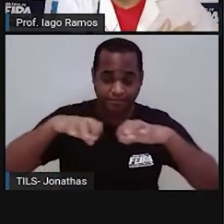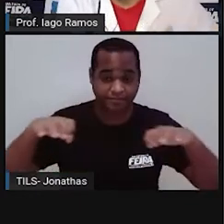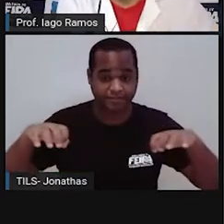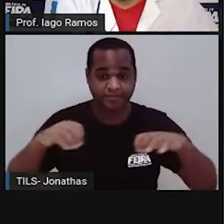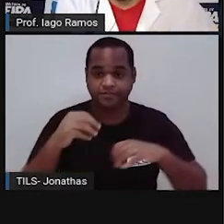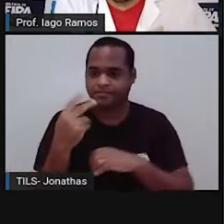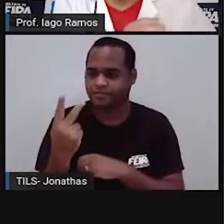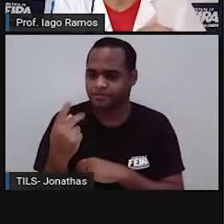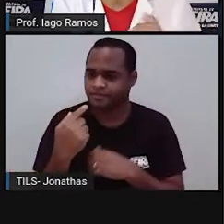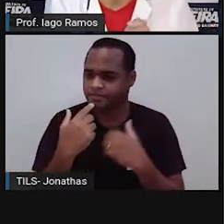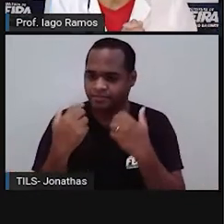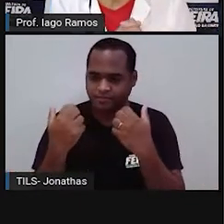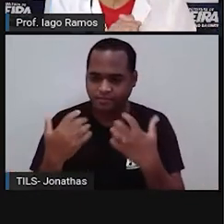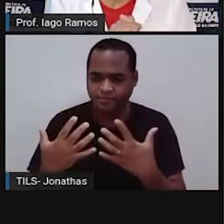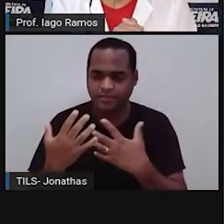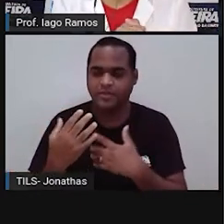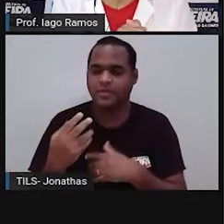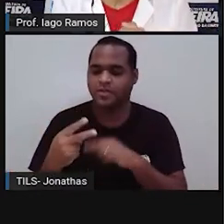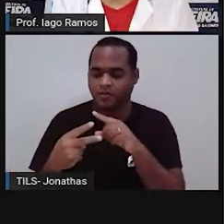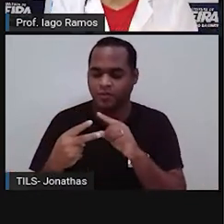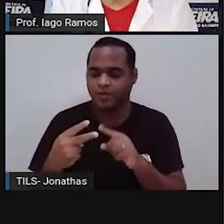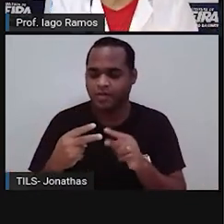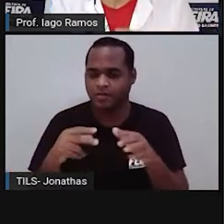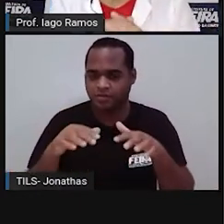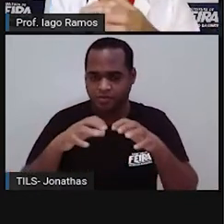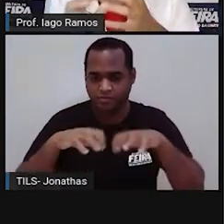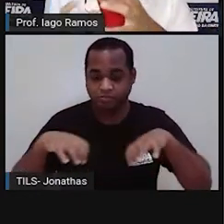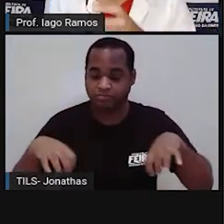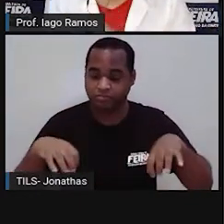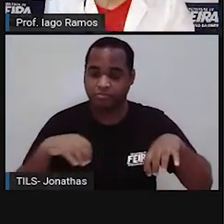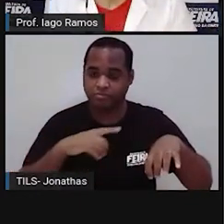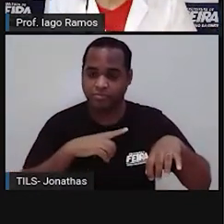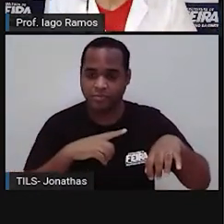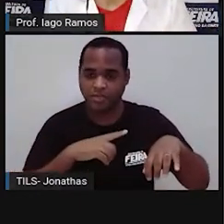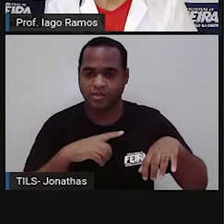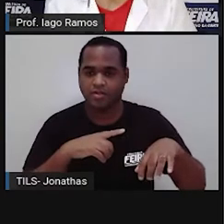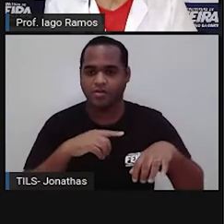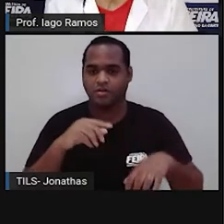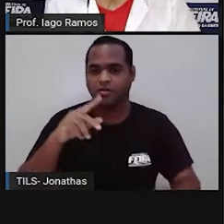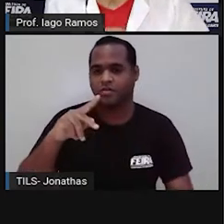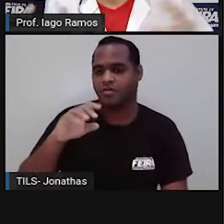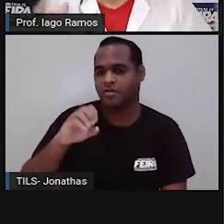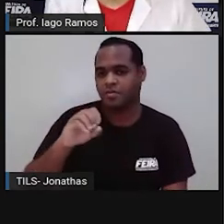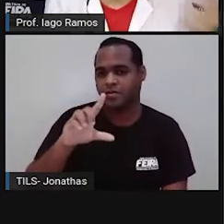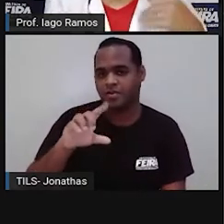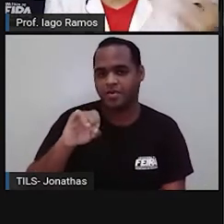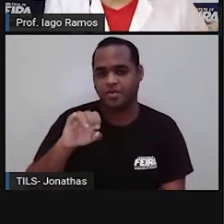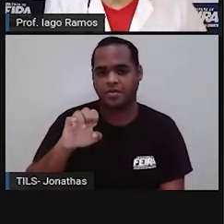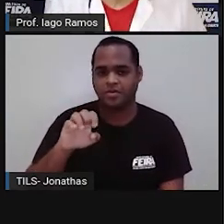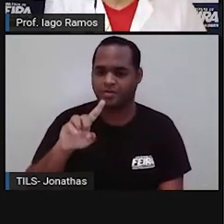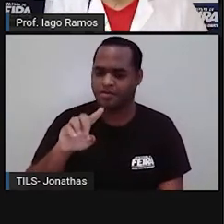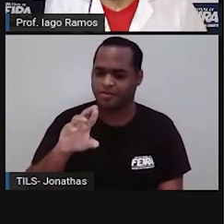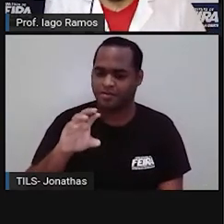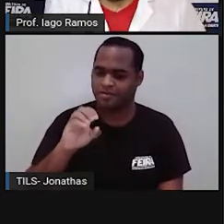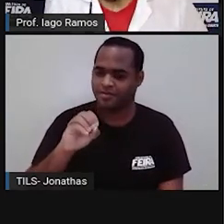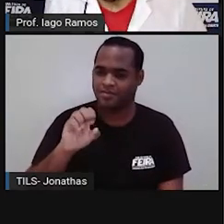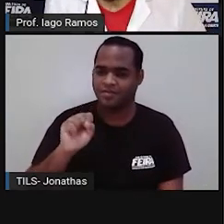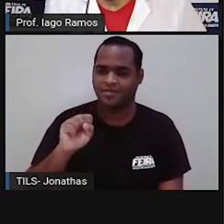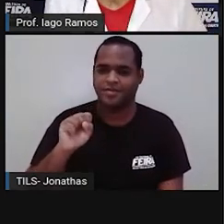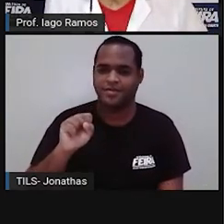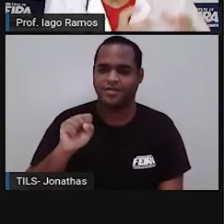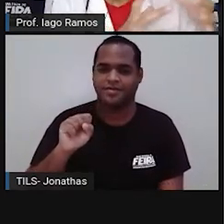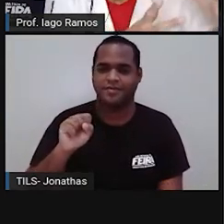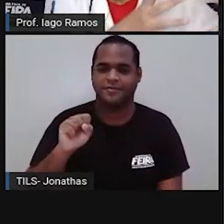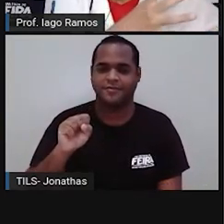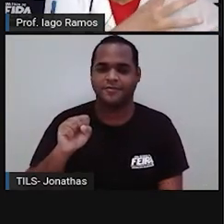corpos redondos e tem o grupinho dos poliedros, né? Qual a diferença de um para o outro?